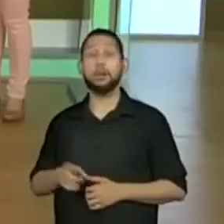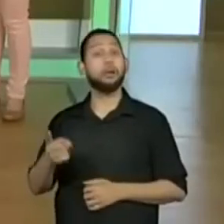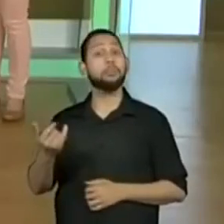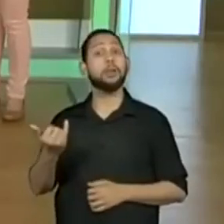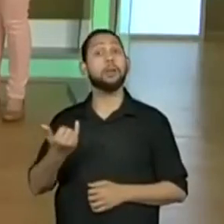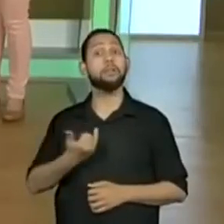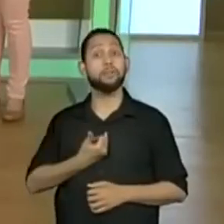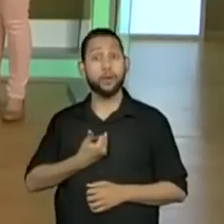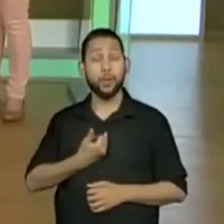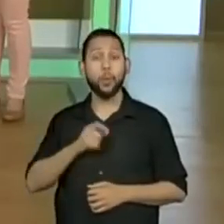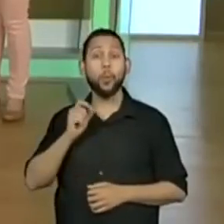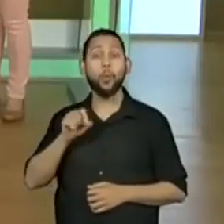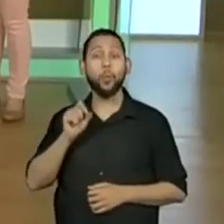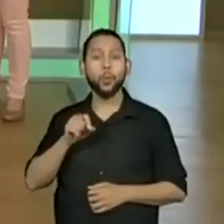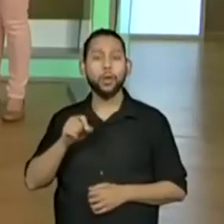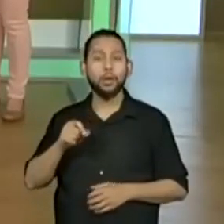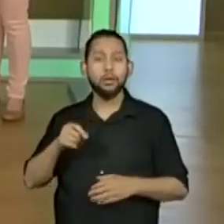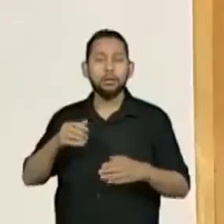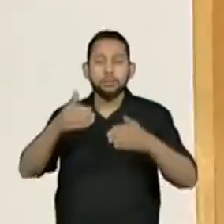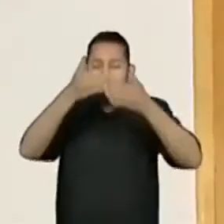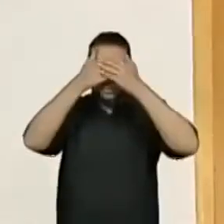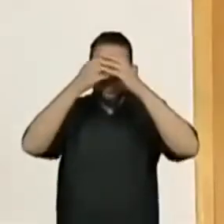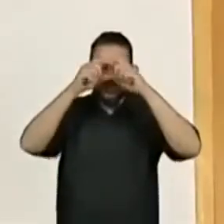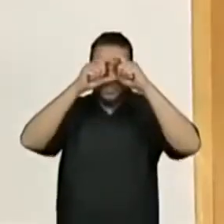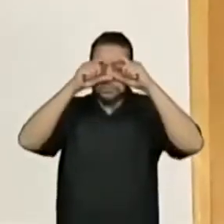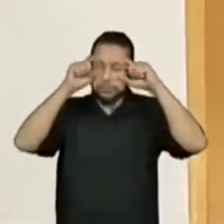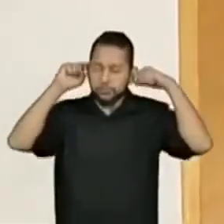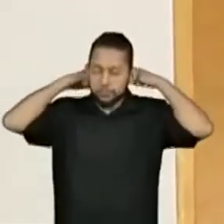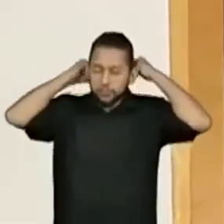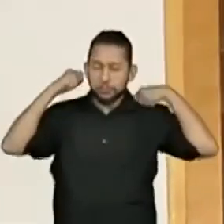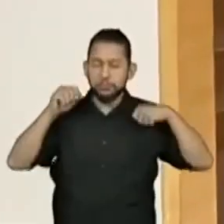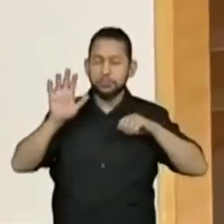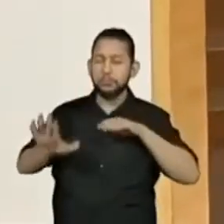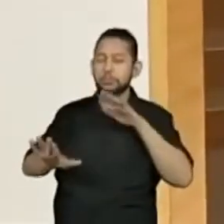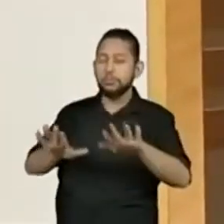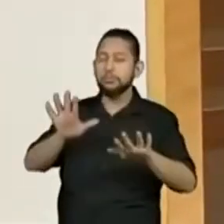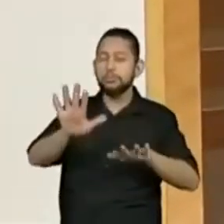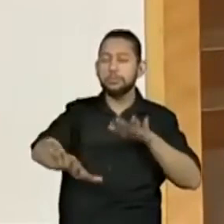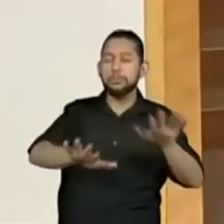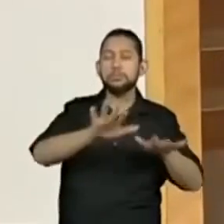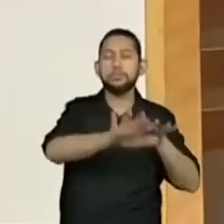cobra-cega. Cobra-cega, legal. Cobra-cega.